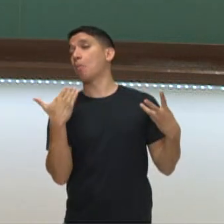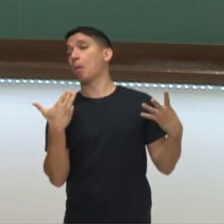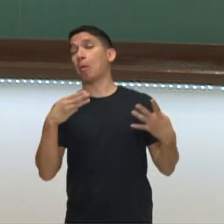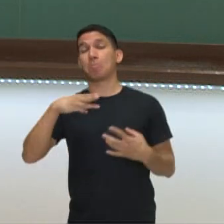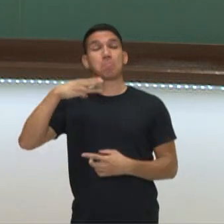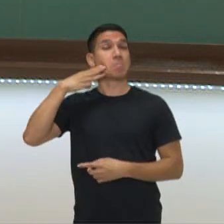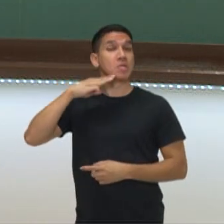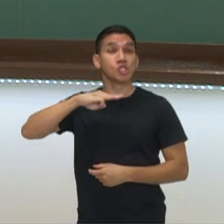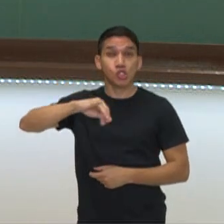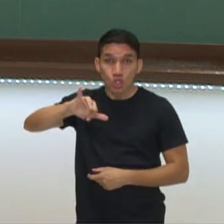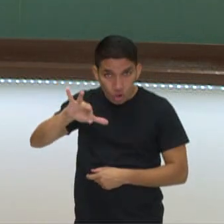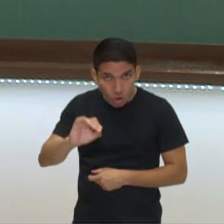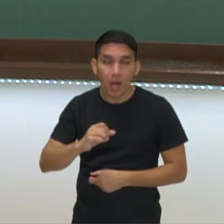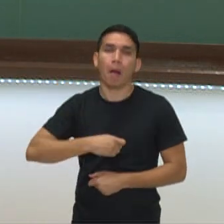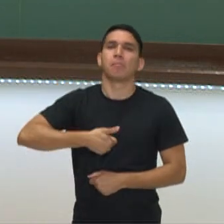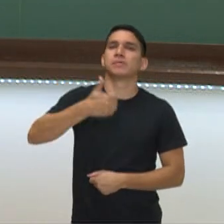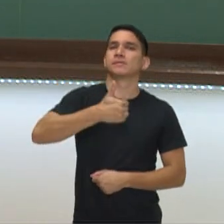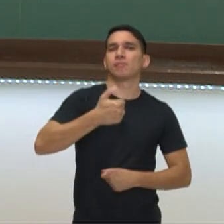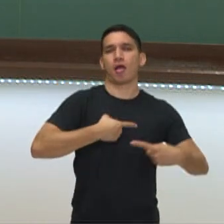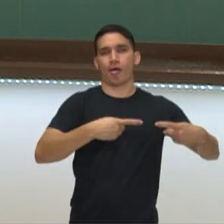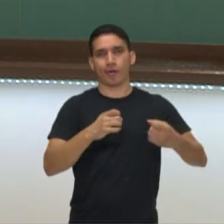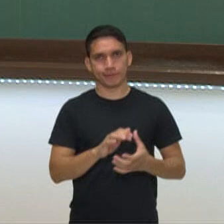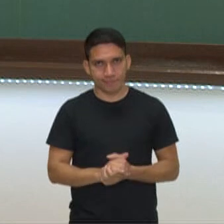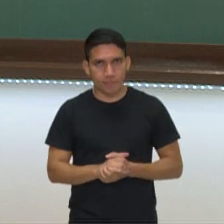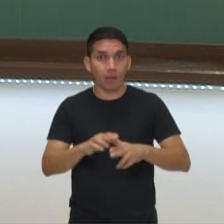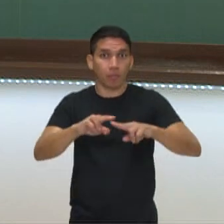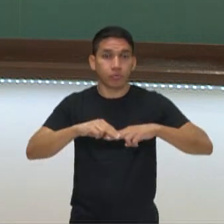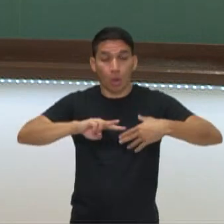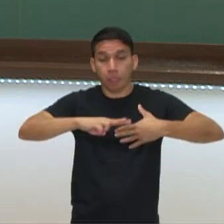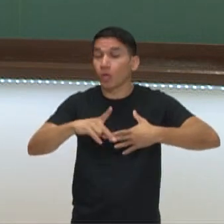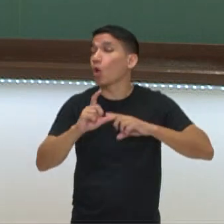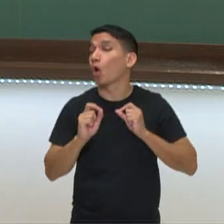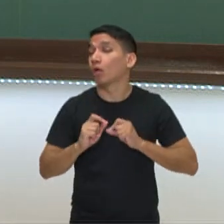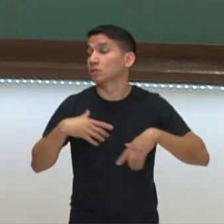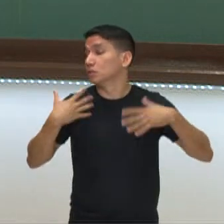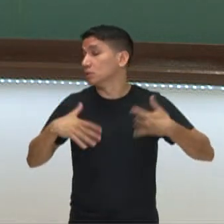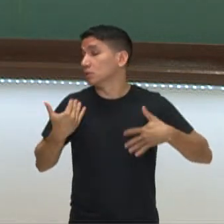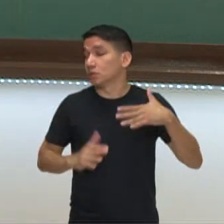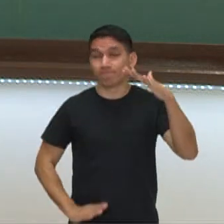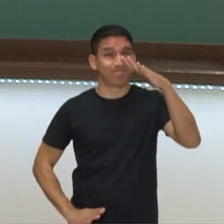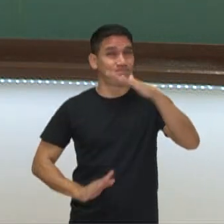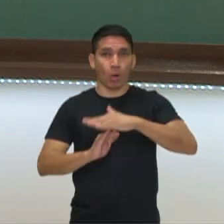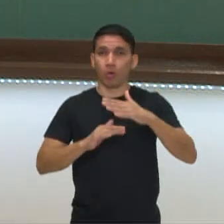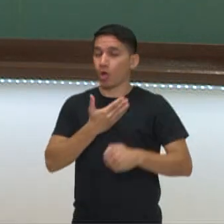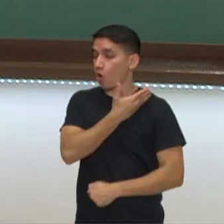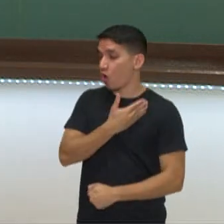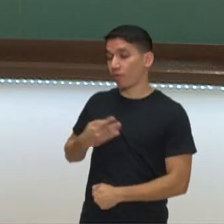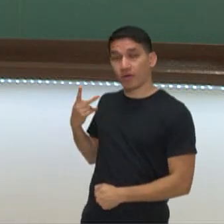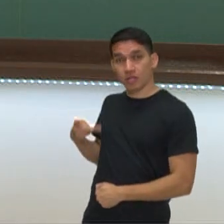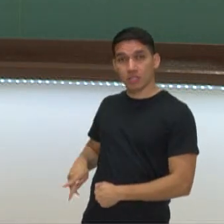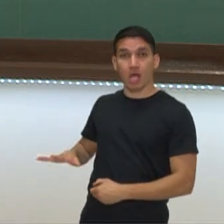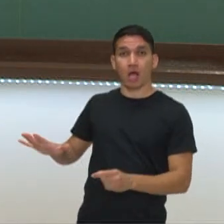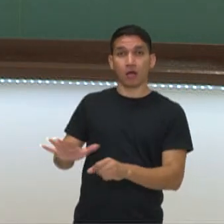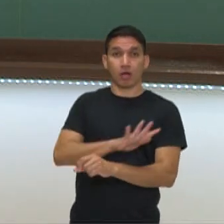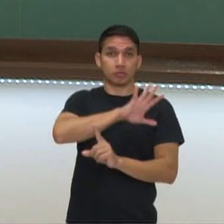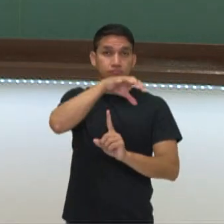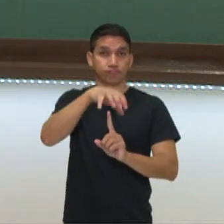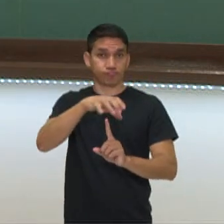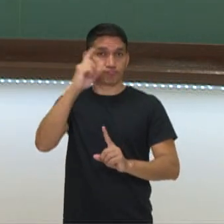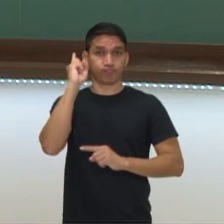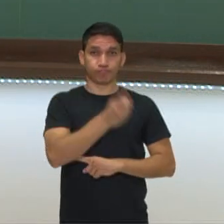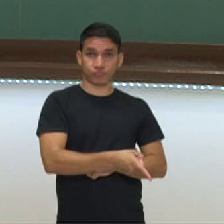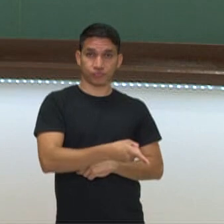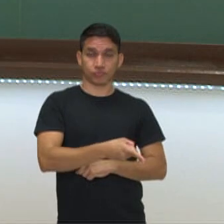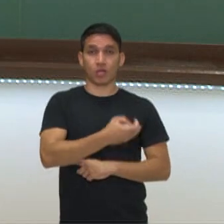Primeira Guerra Mundial. Então, todos esses fatores contribuíram para aumentar o desgaste do governo dessa monarquia absolutista do